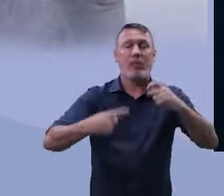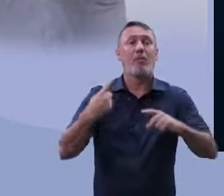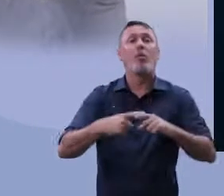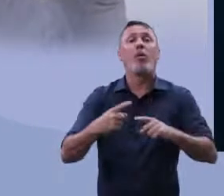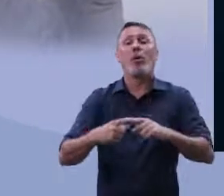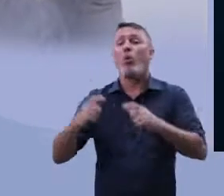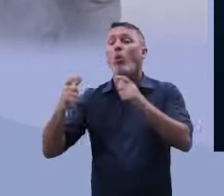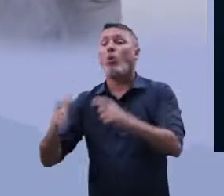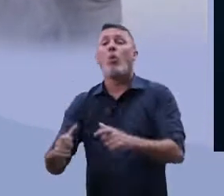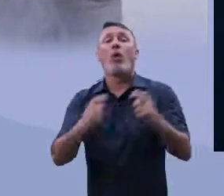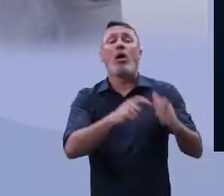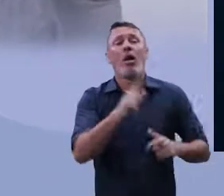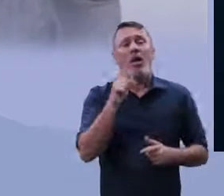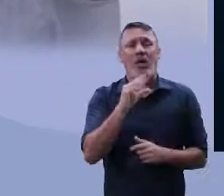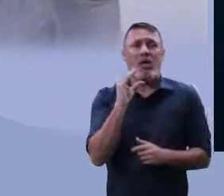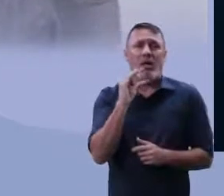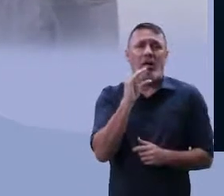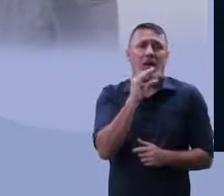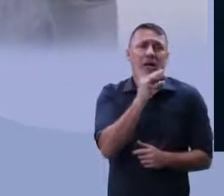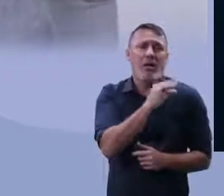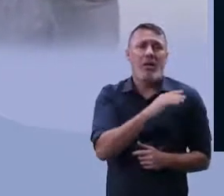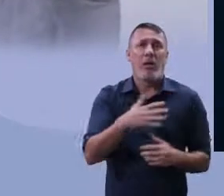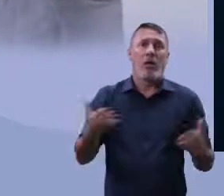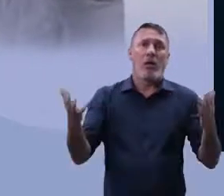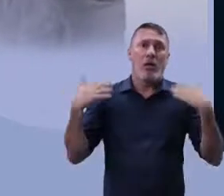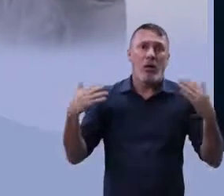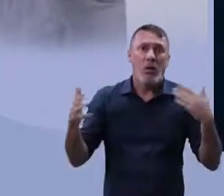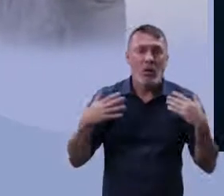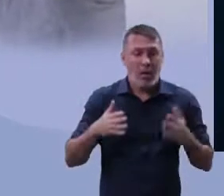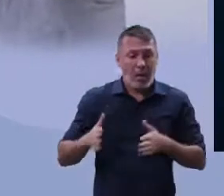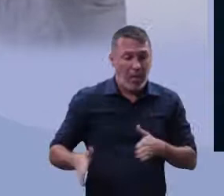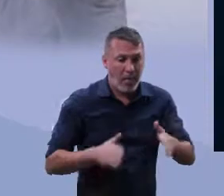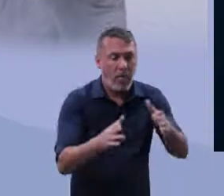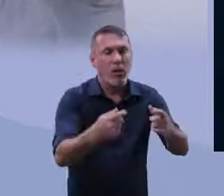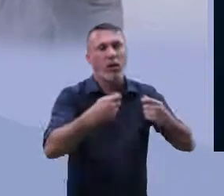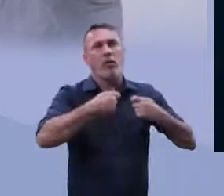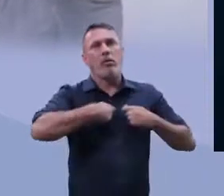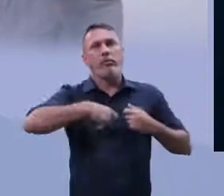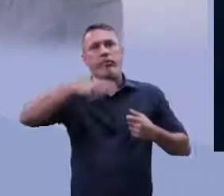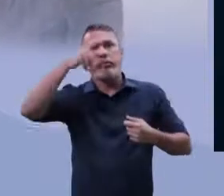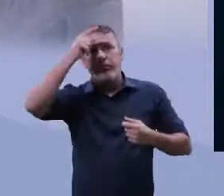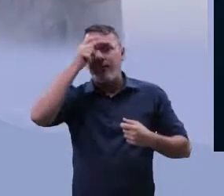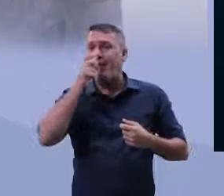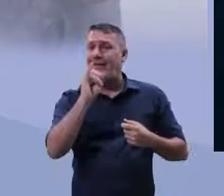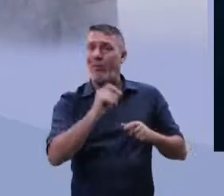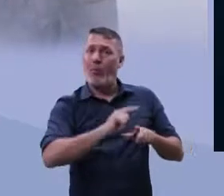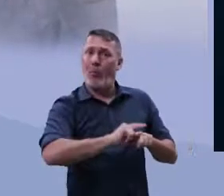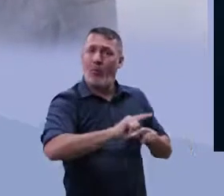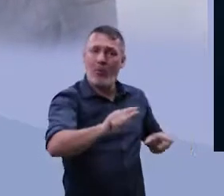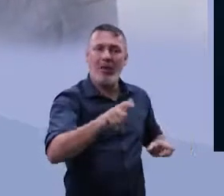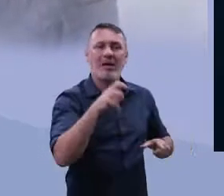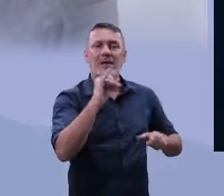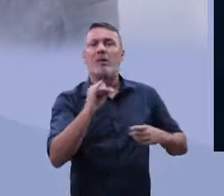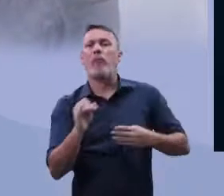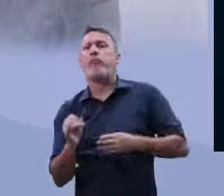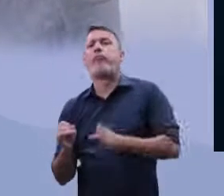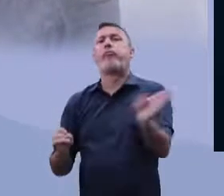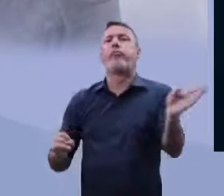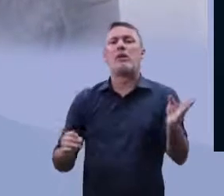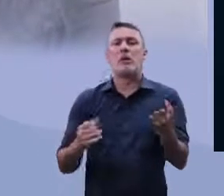planeta. E, automaticamente, qualquer alteração nesse curso hídrico vai estar gerando dano para todos